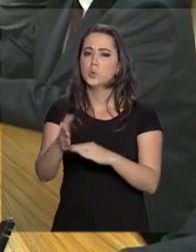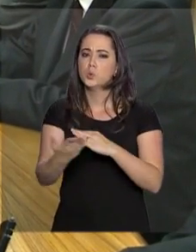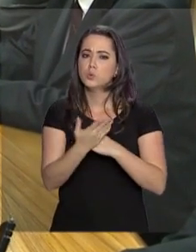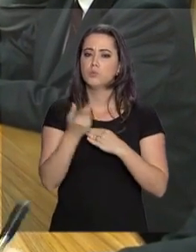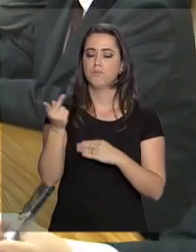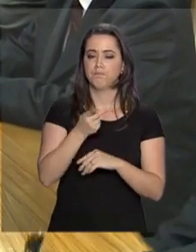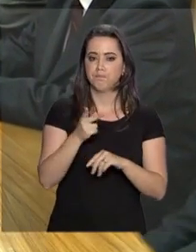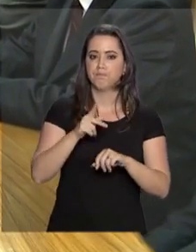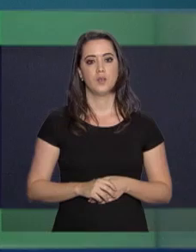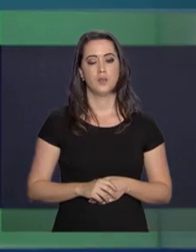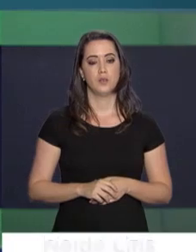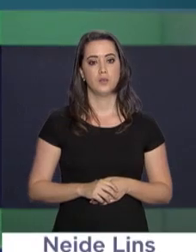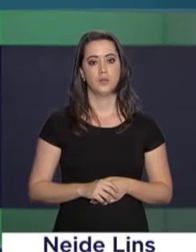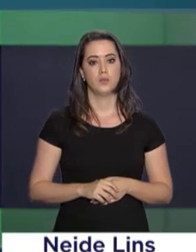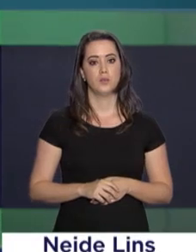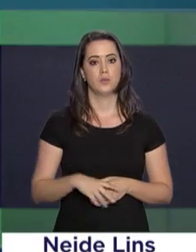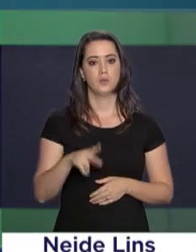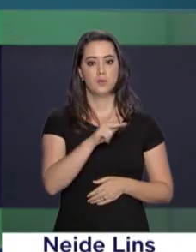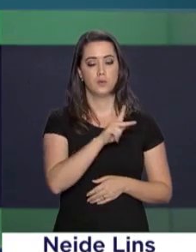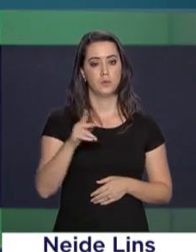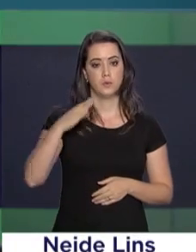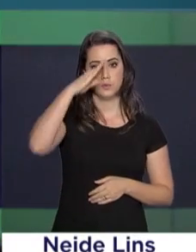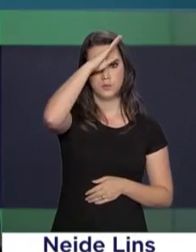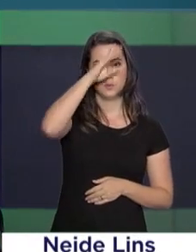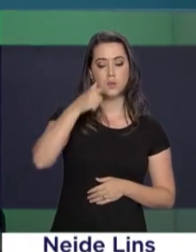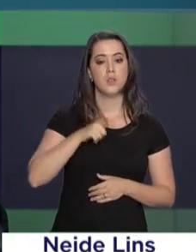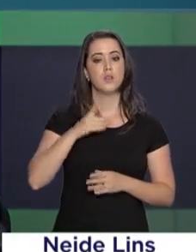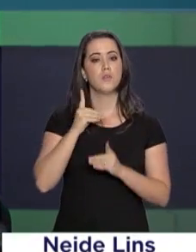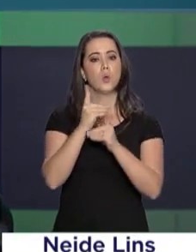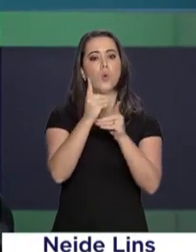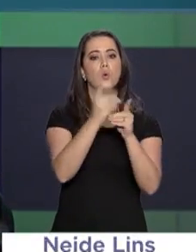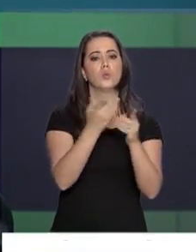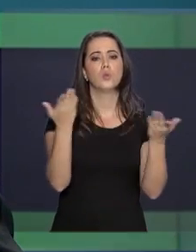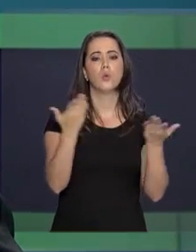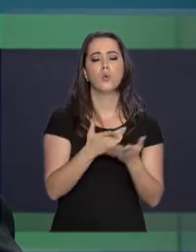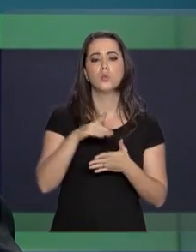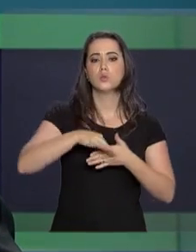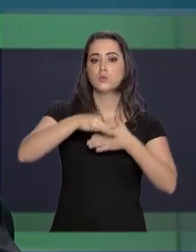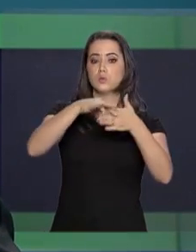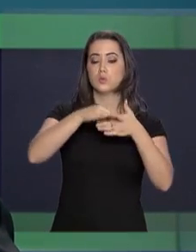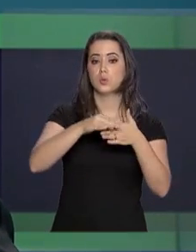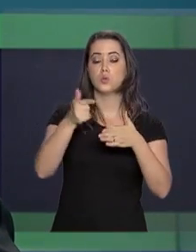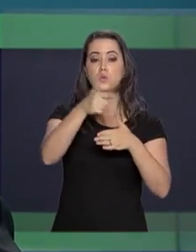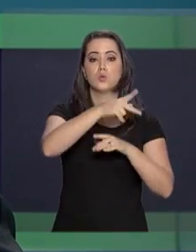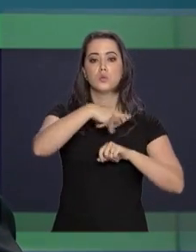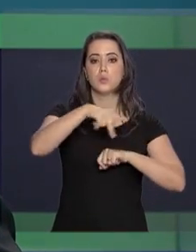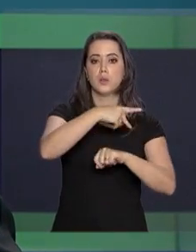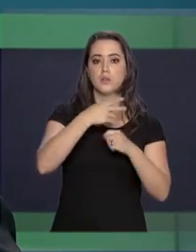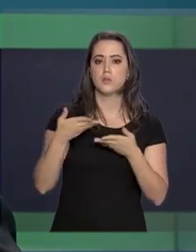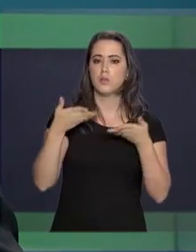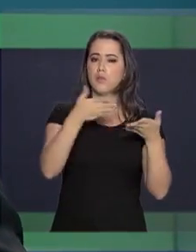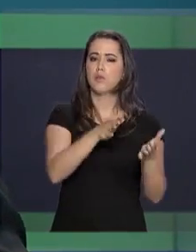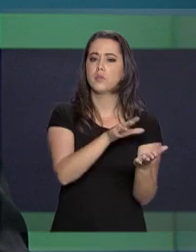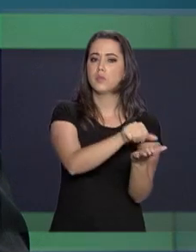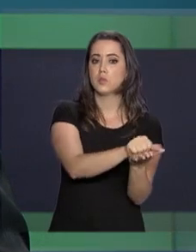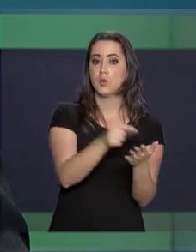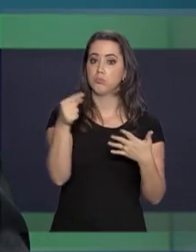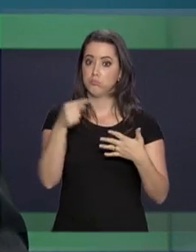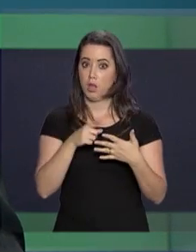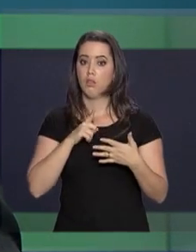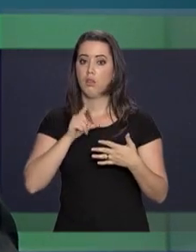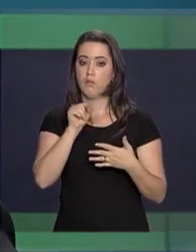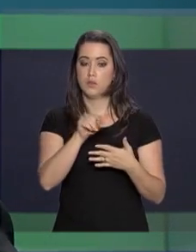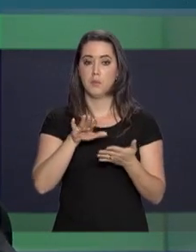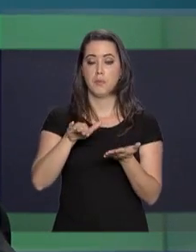assuntos da reunião. O presidente Jair Bolsonaro teve encontros hoje com autoridades estrangeiras que vieram para a posse. Entre eles,